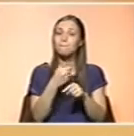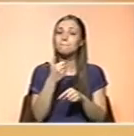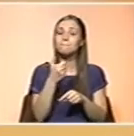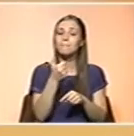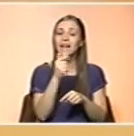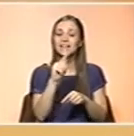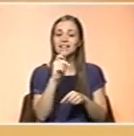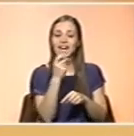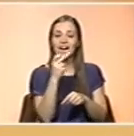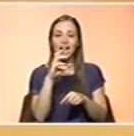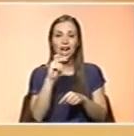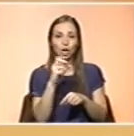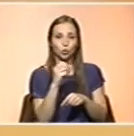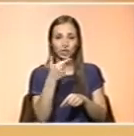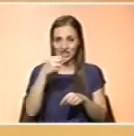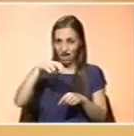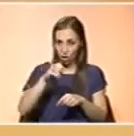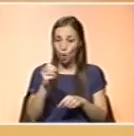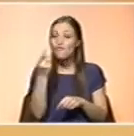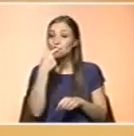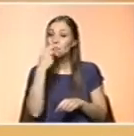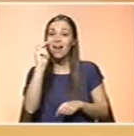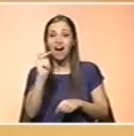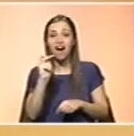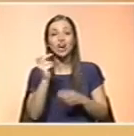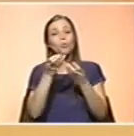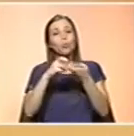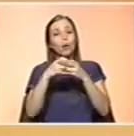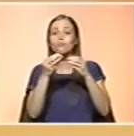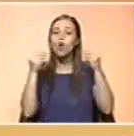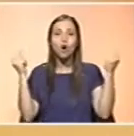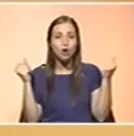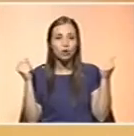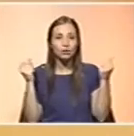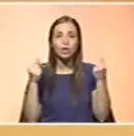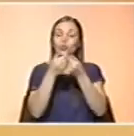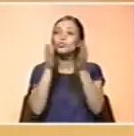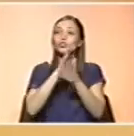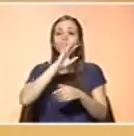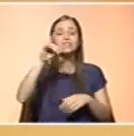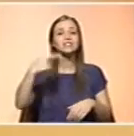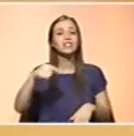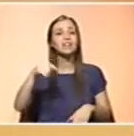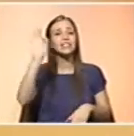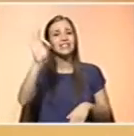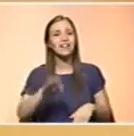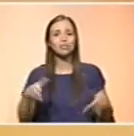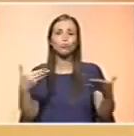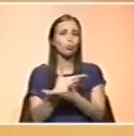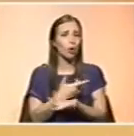pela sua conversão em vitamina A, ajudaria a resolver o problema. Estes países têm, todos eles, porque, como eu digo, a mortalidade e a morbilidade é